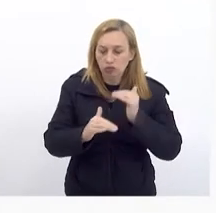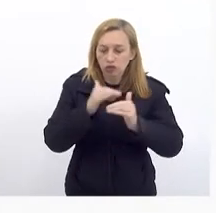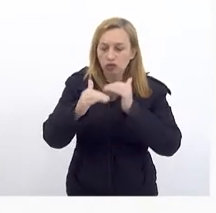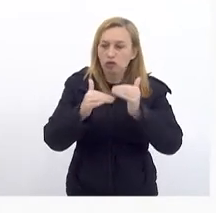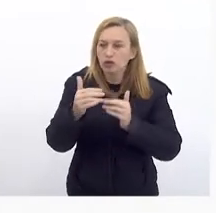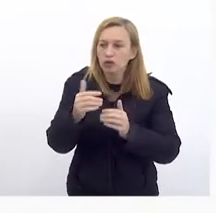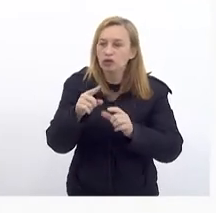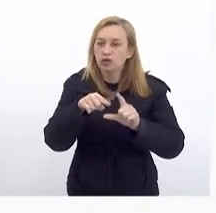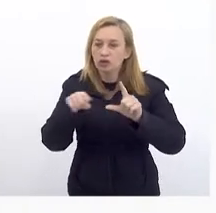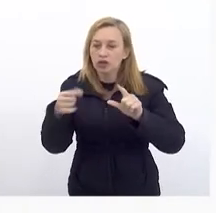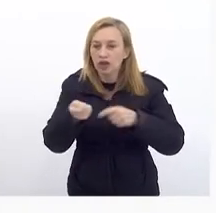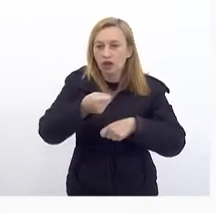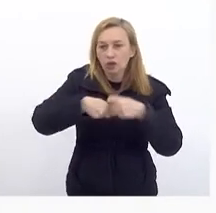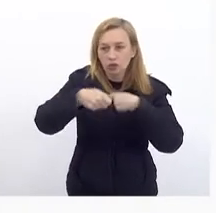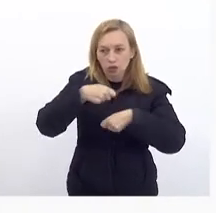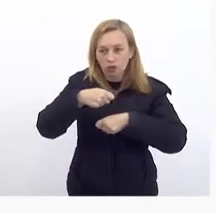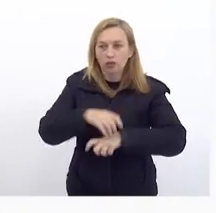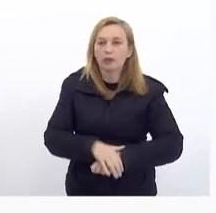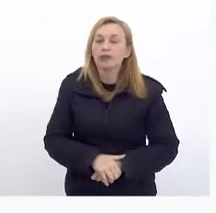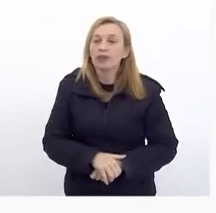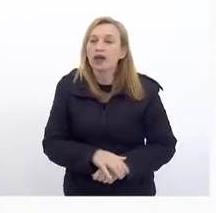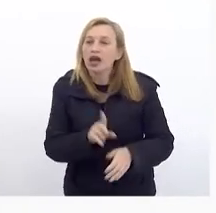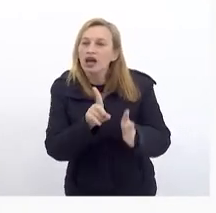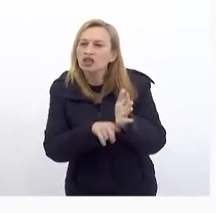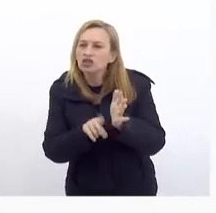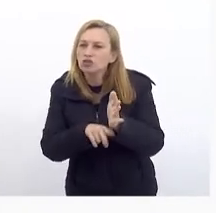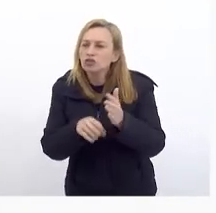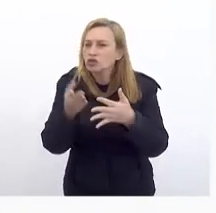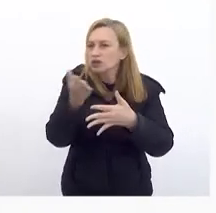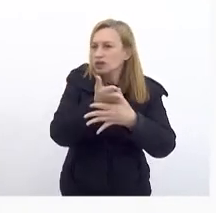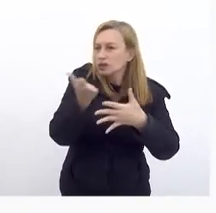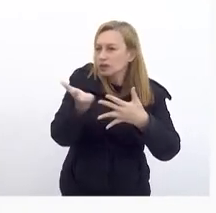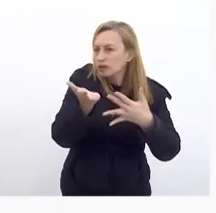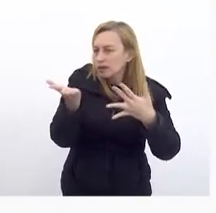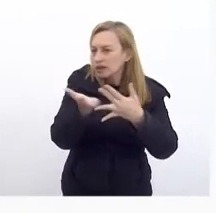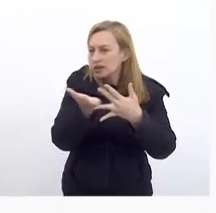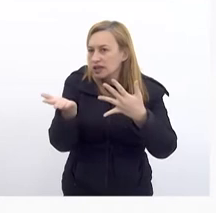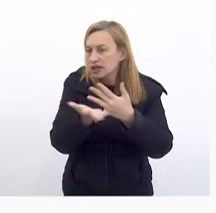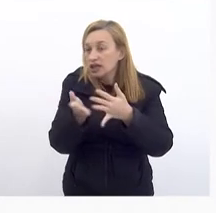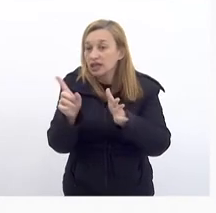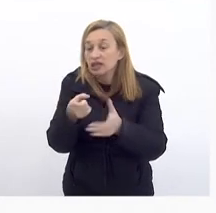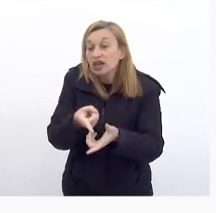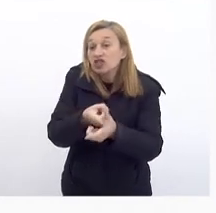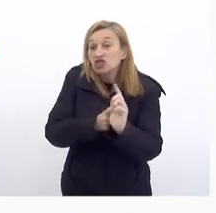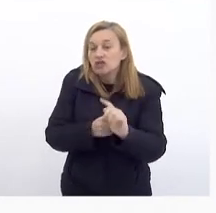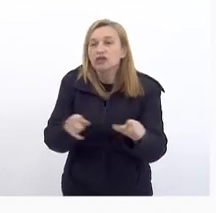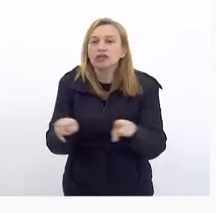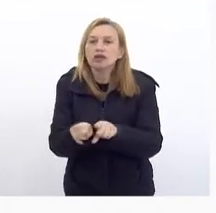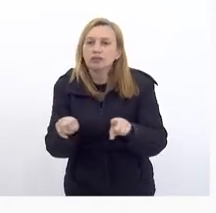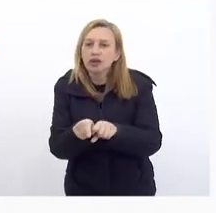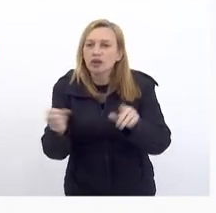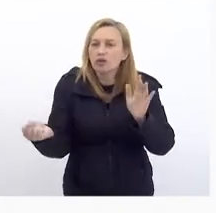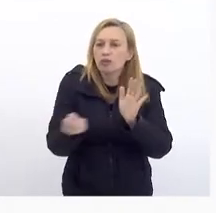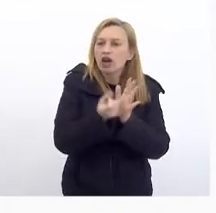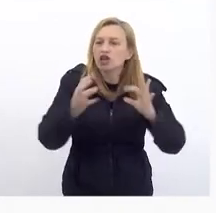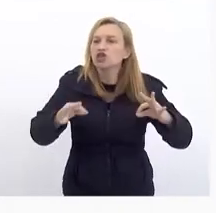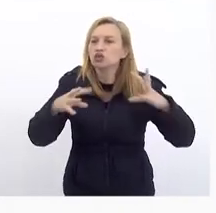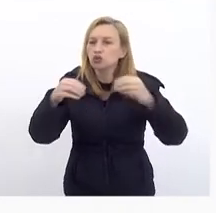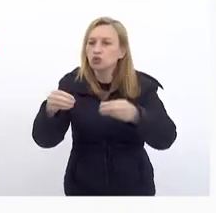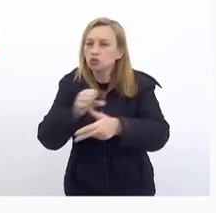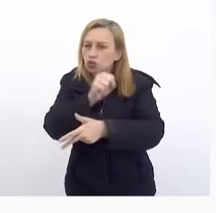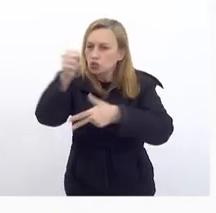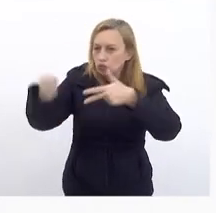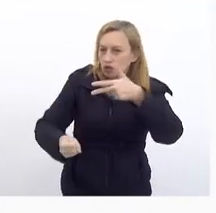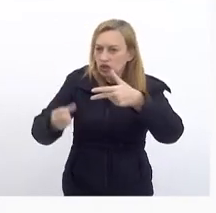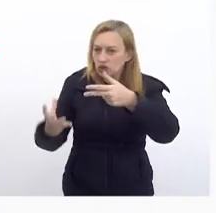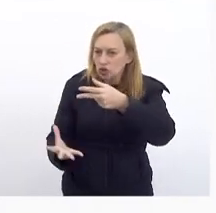Econômico A redução Da parcela Da dívida Que também É um marco Por todos Os poderes Terem trabalhado